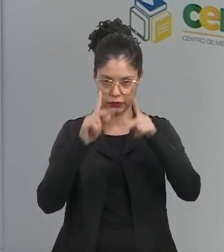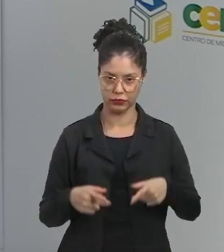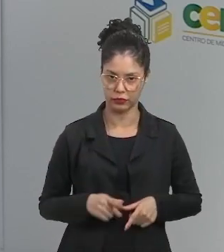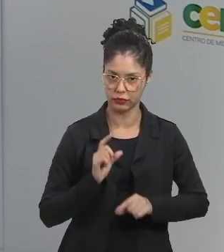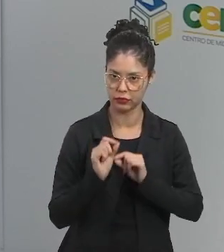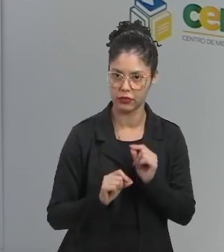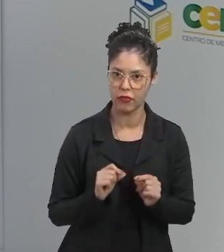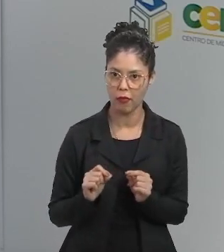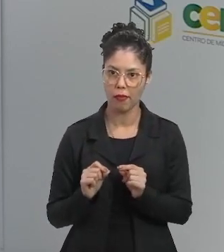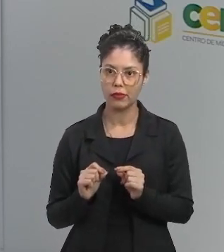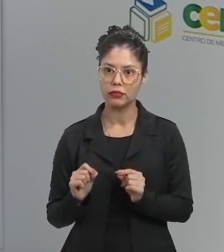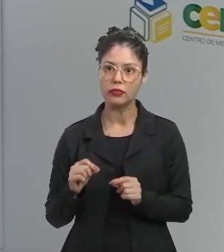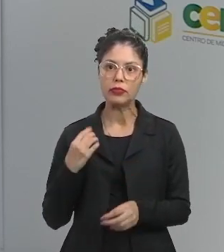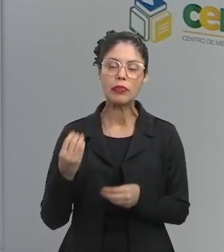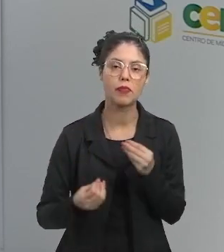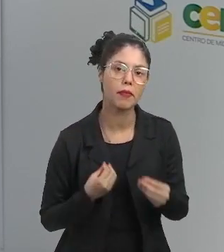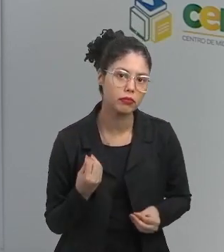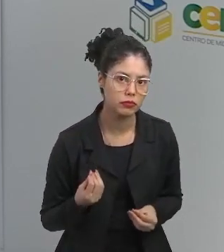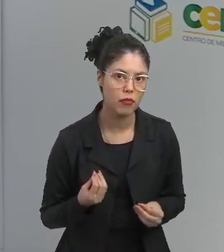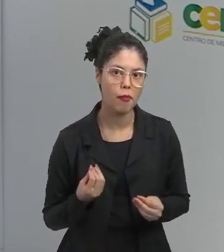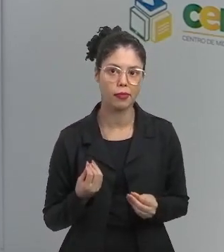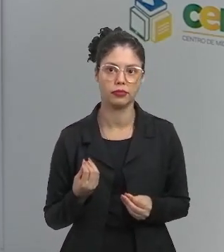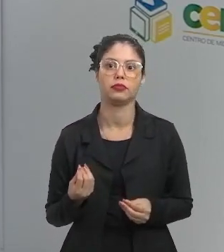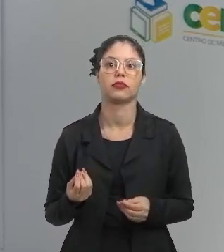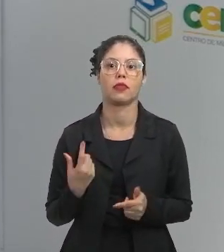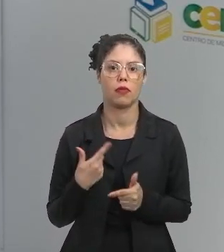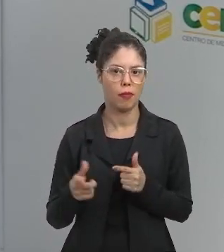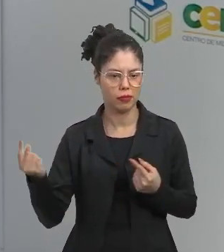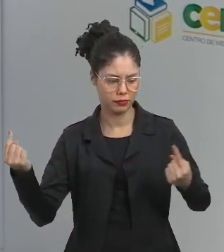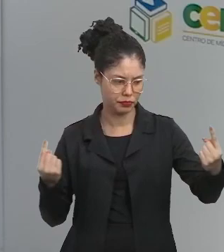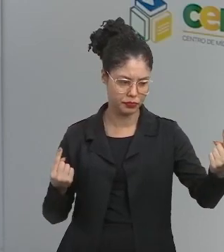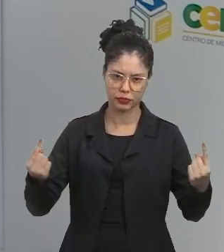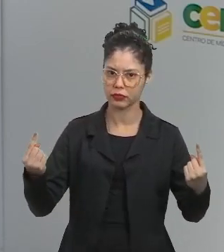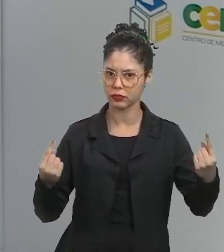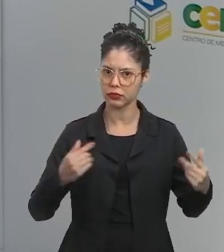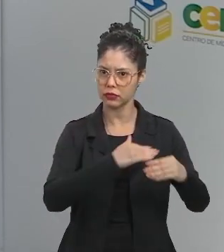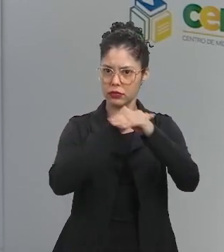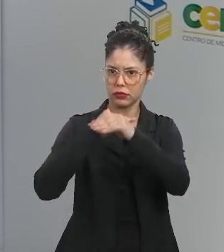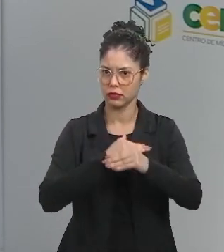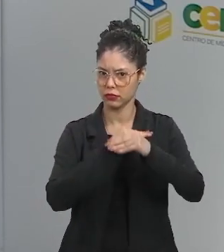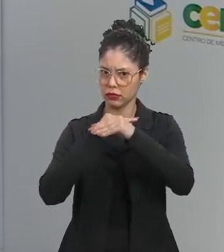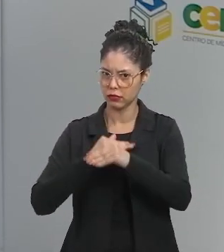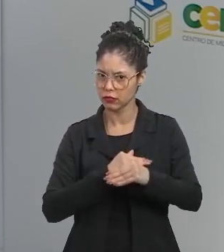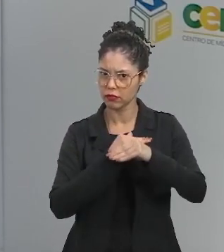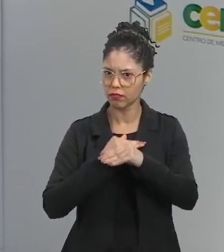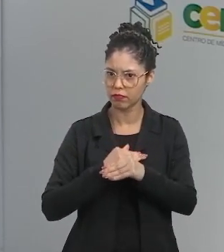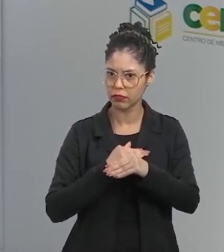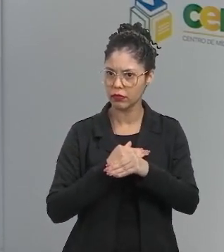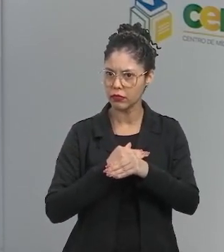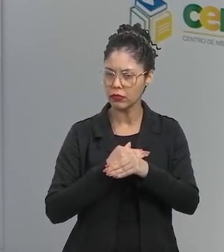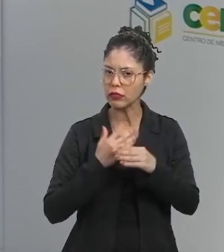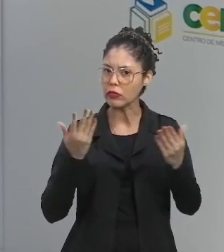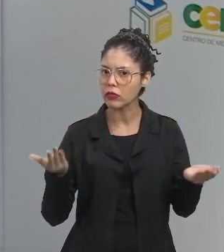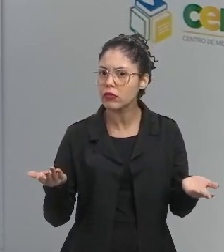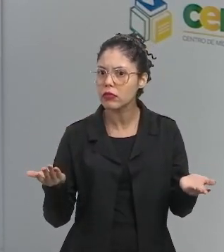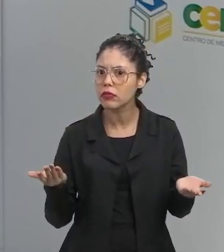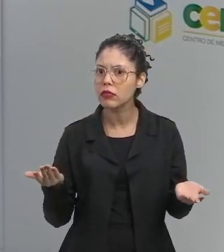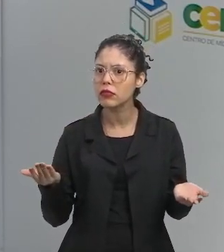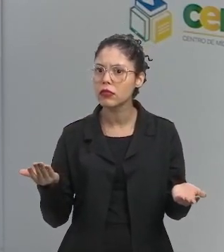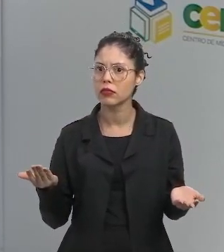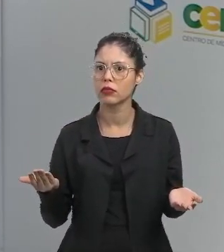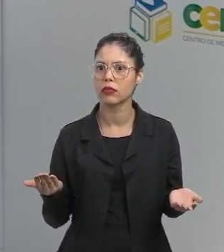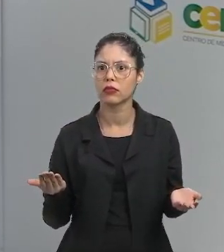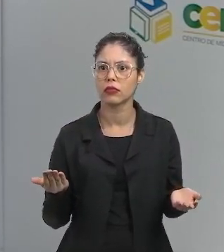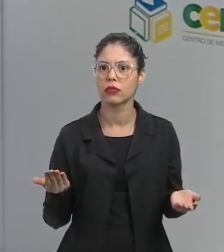foi, tanto quanto o prejuízo equacionou aí, e aí eu não sei falar com vocês